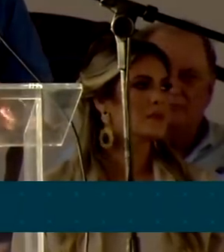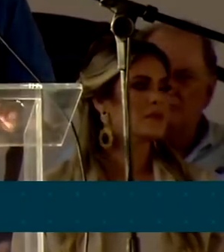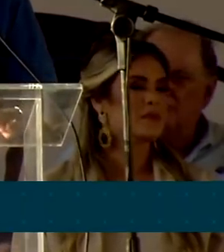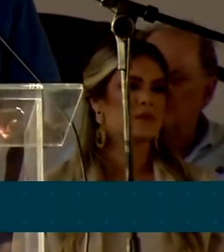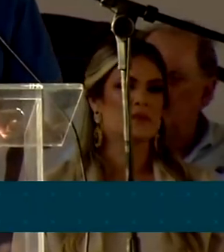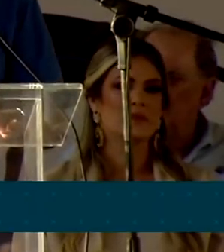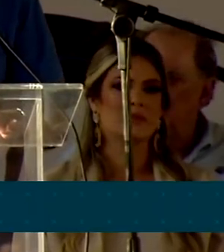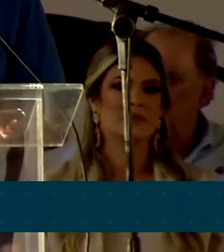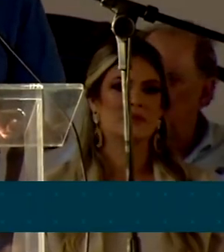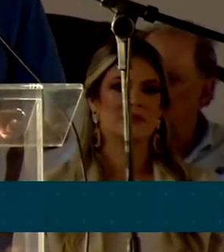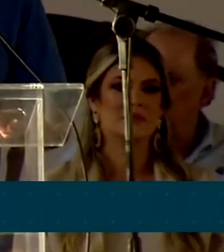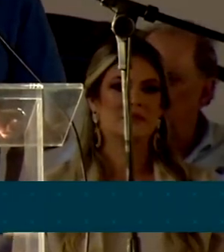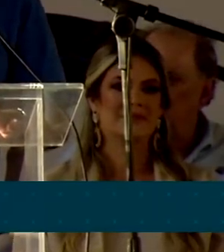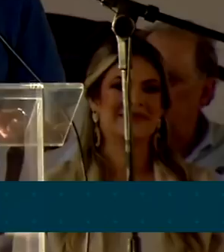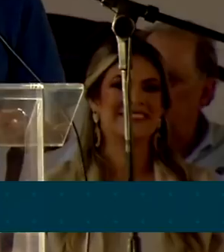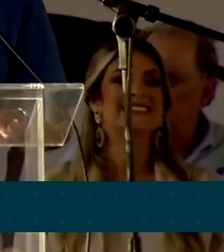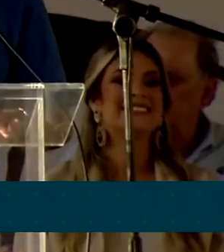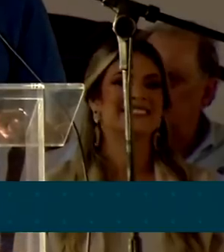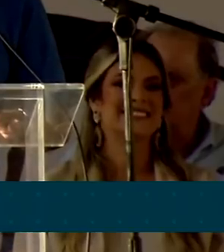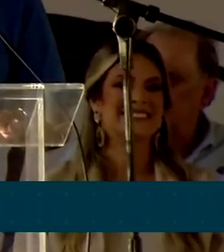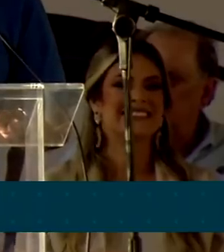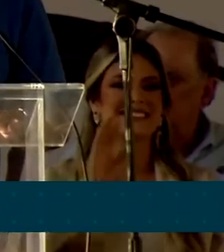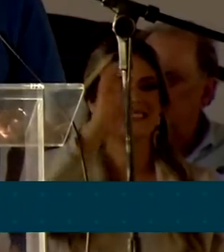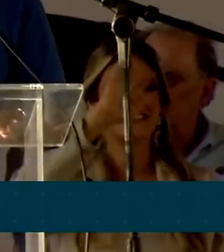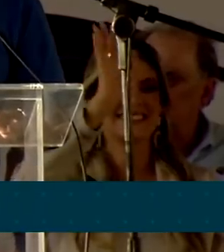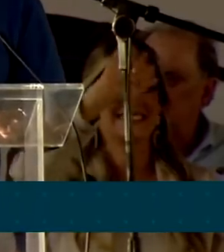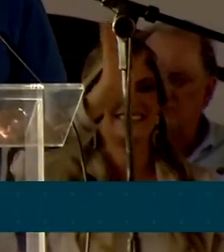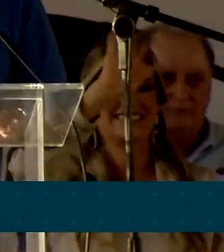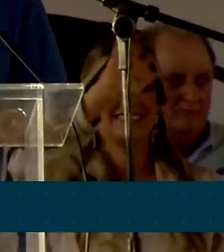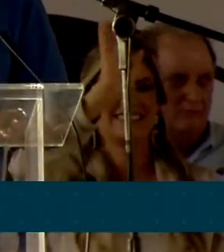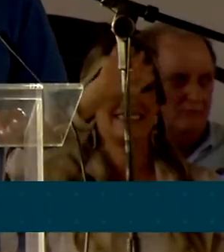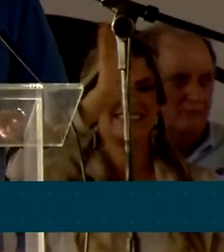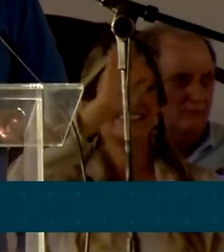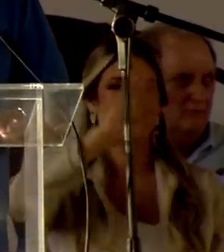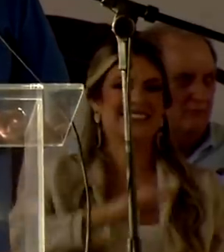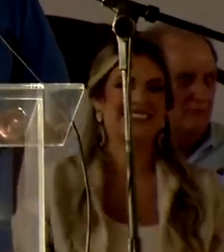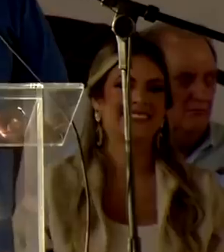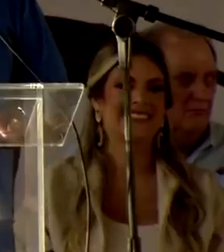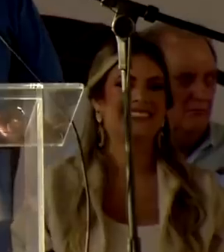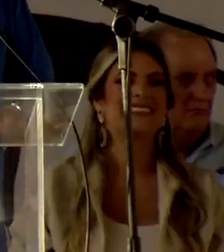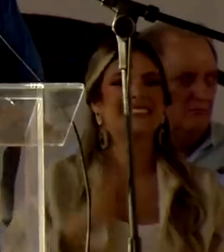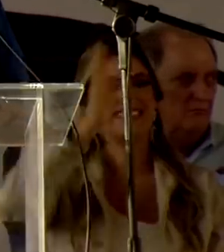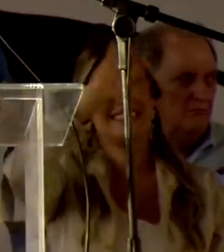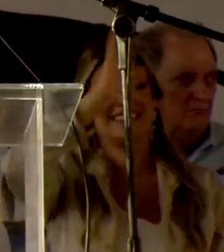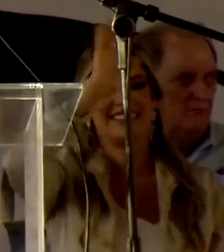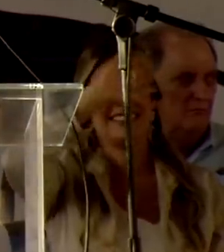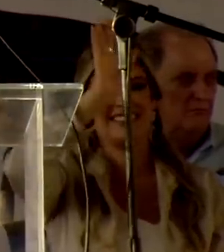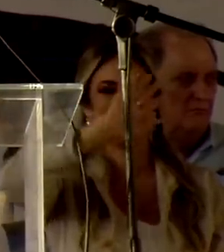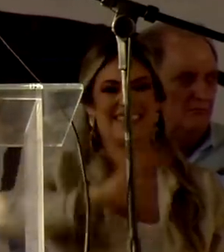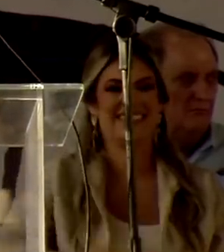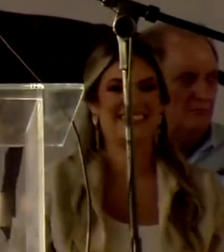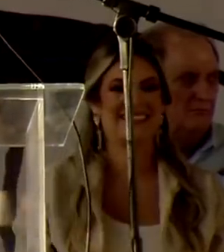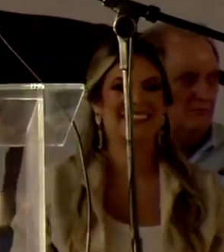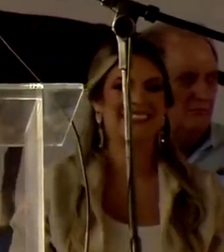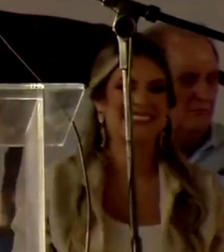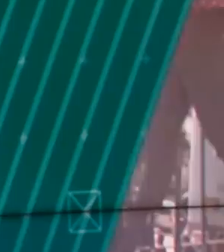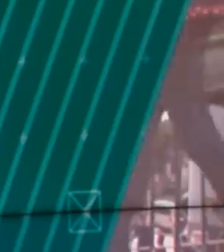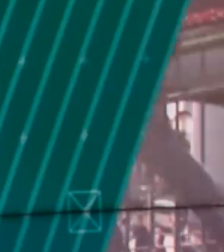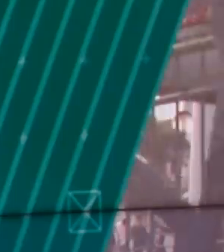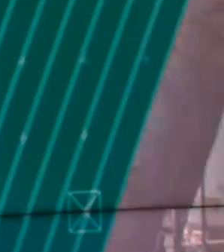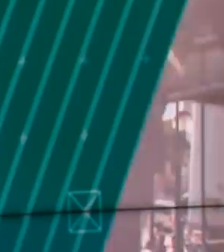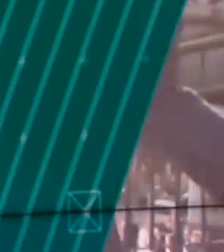se trabalha as grandes estruturas hídricas, também se preocupa com a população menos favorecida.